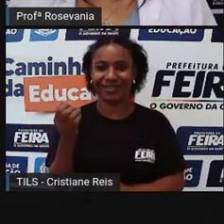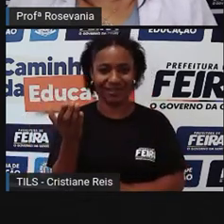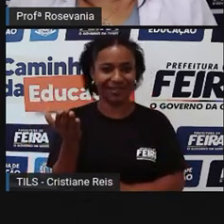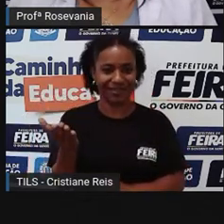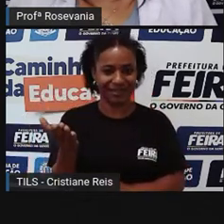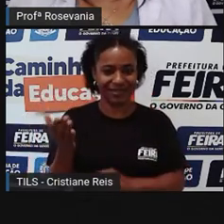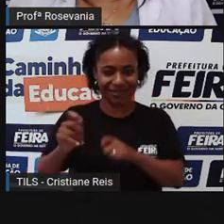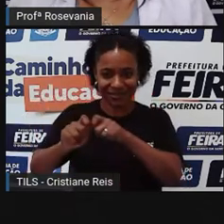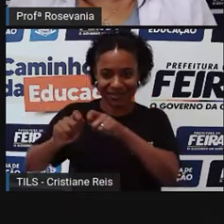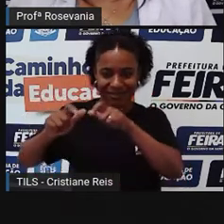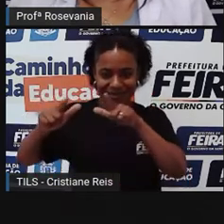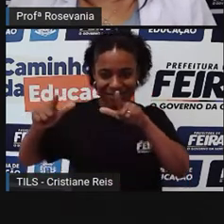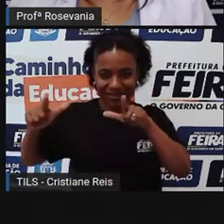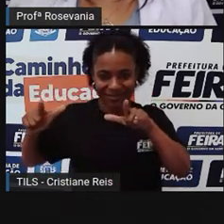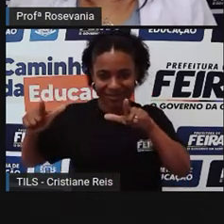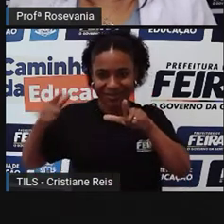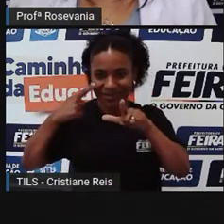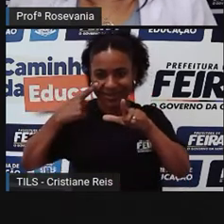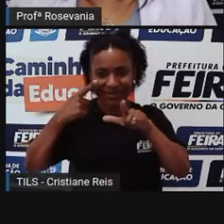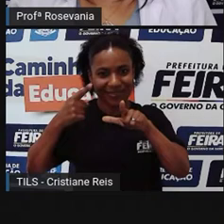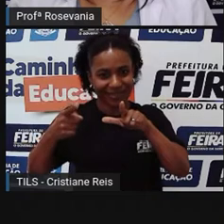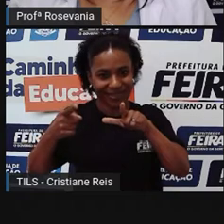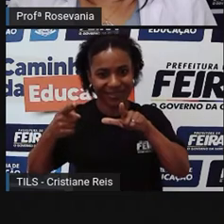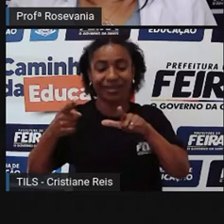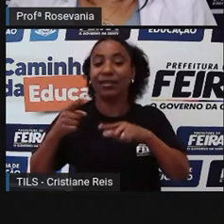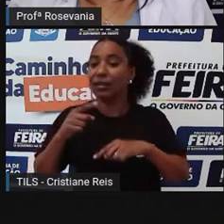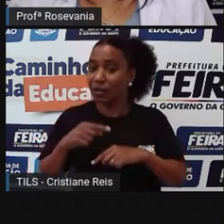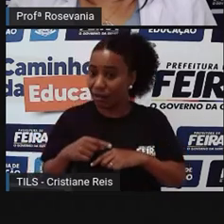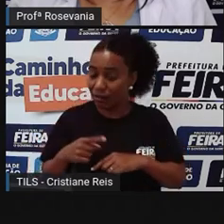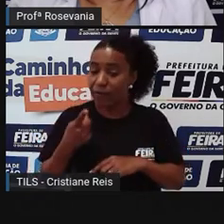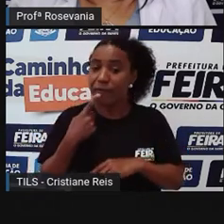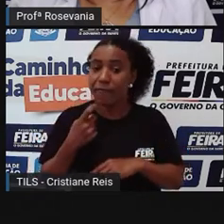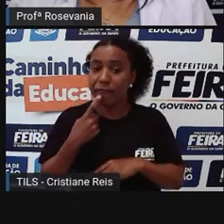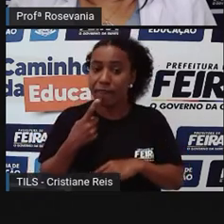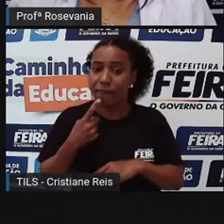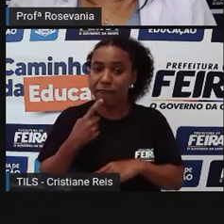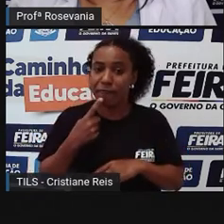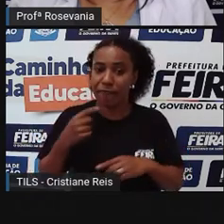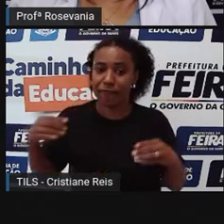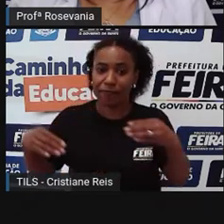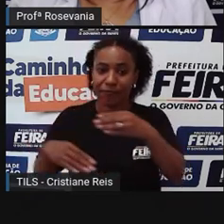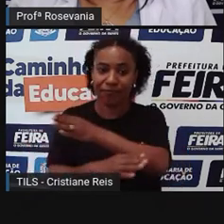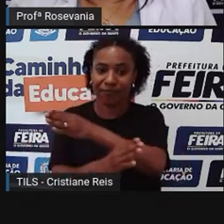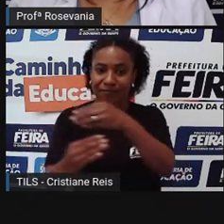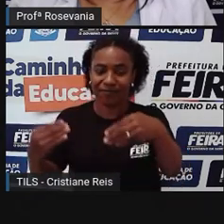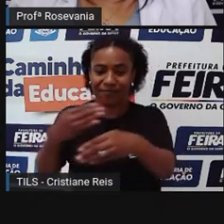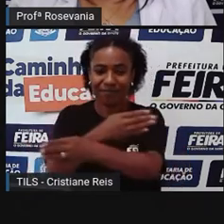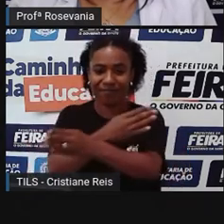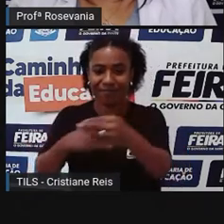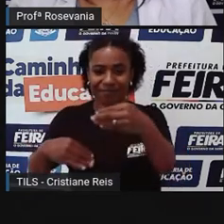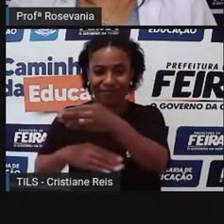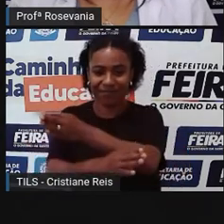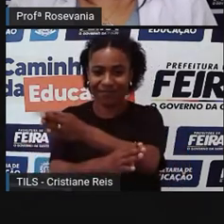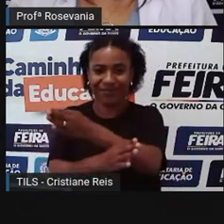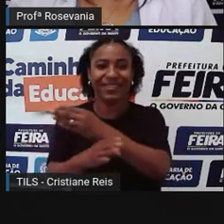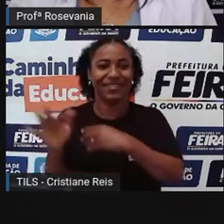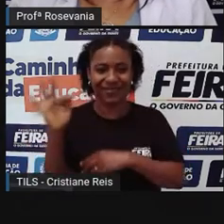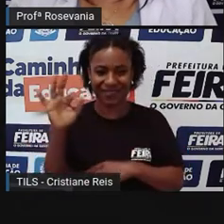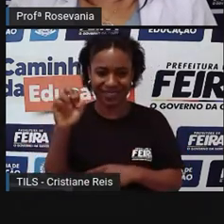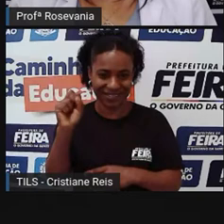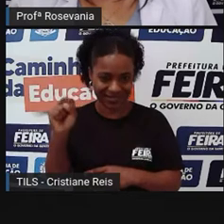olha a sedezinha aqui do município, e essas linhas vermelhas aqui são as vias que nós temos, né.